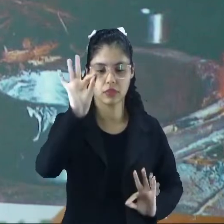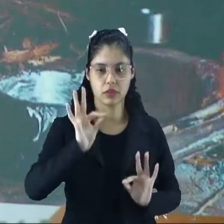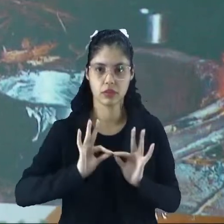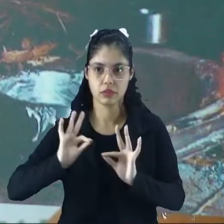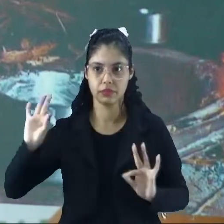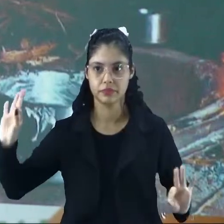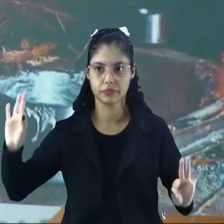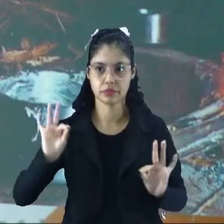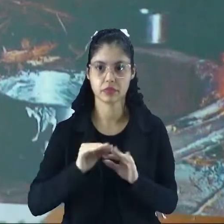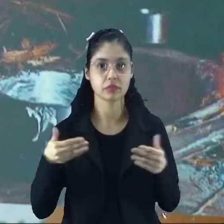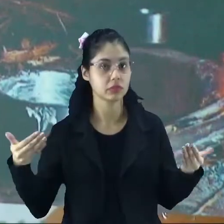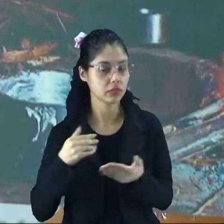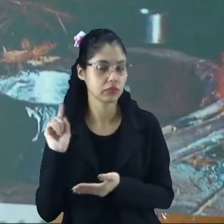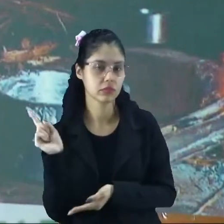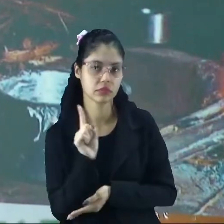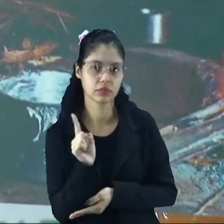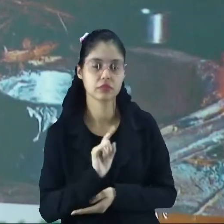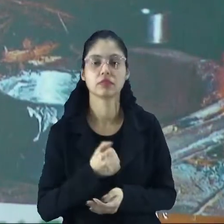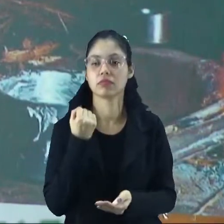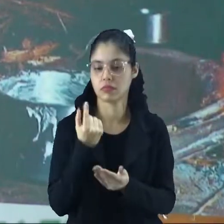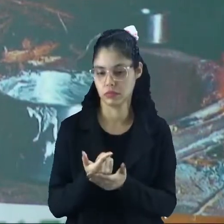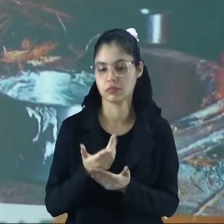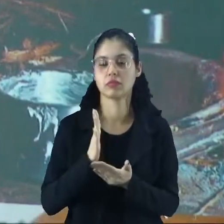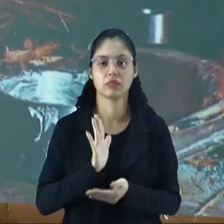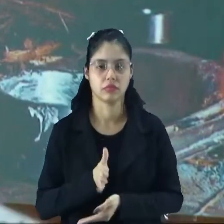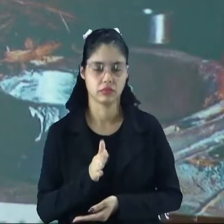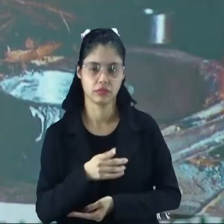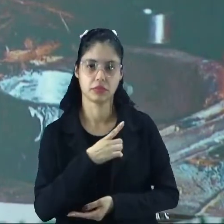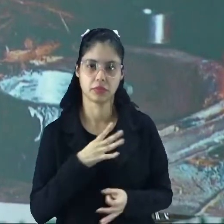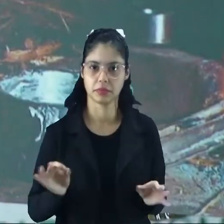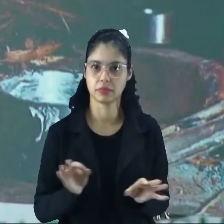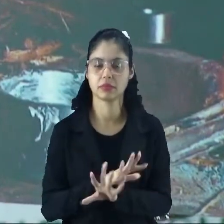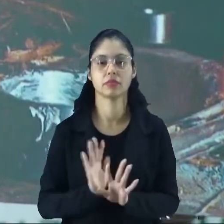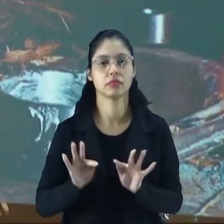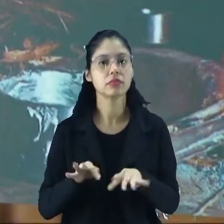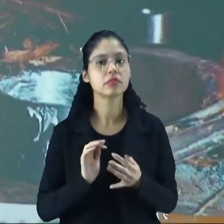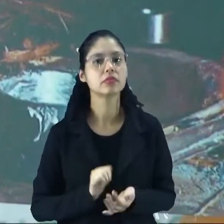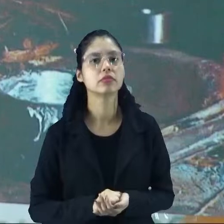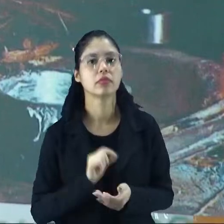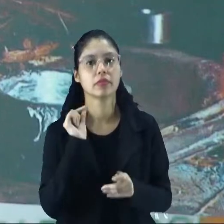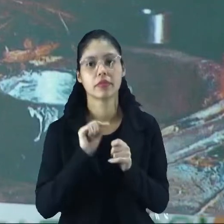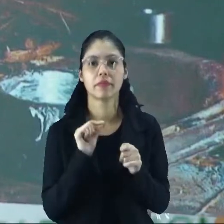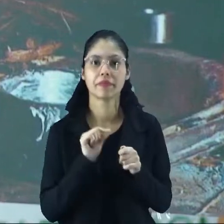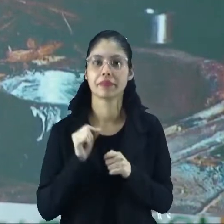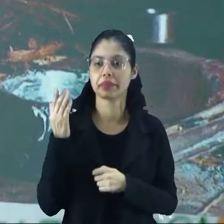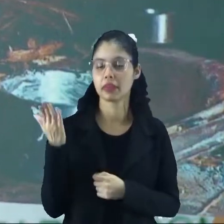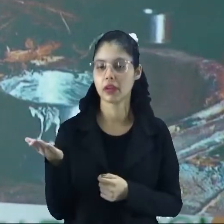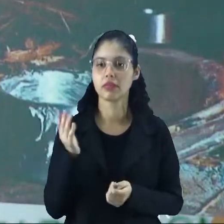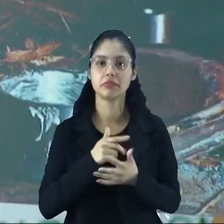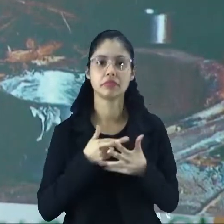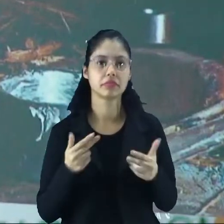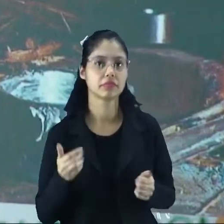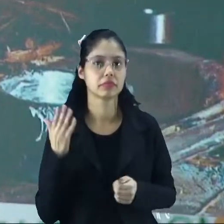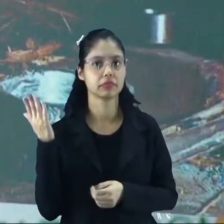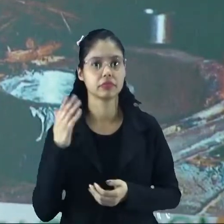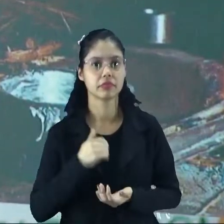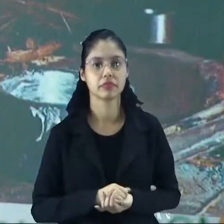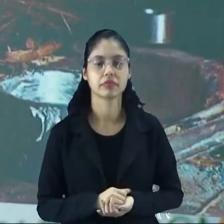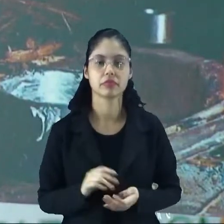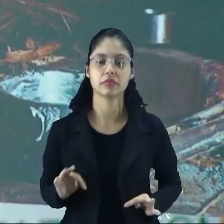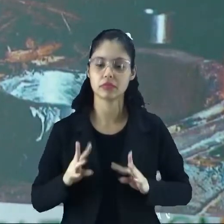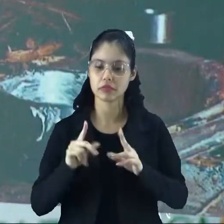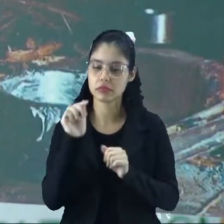tecidos. Hoje, nós já compramos tudo pronto, mas antes era feito nesse objeto aqui,